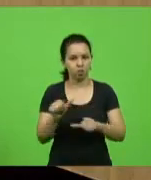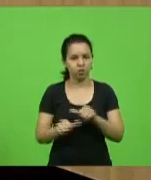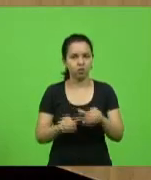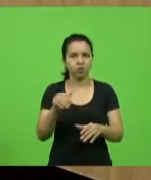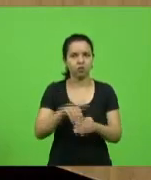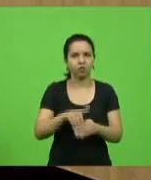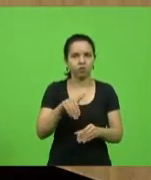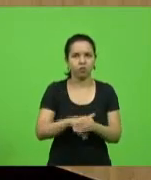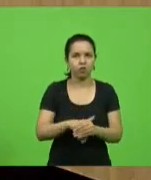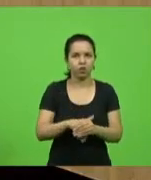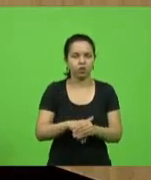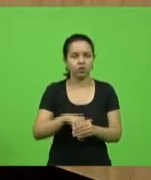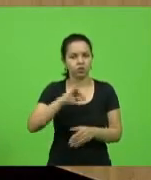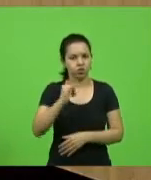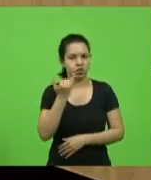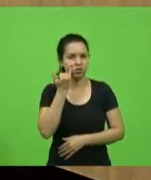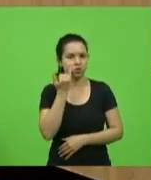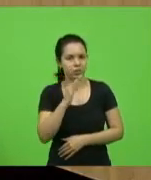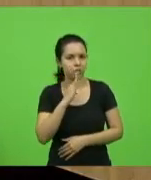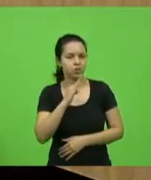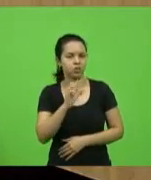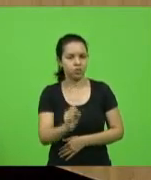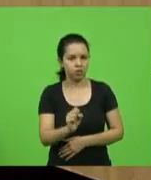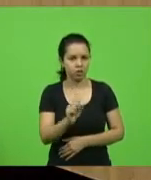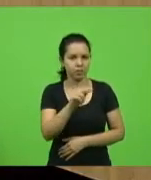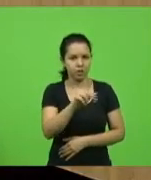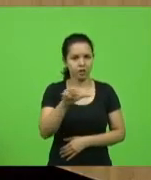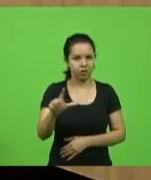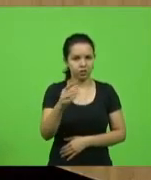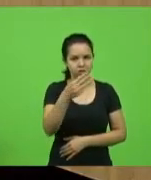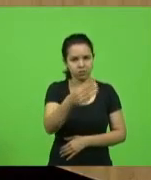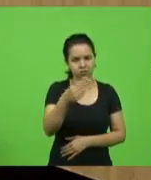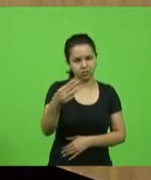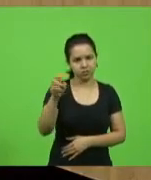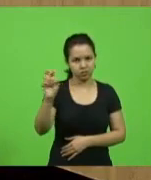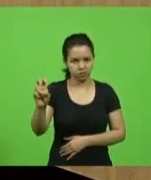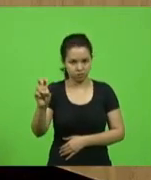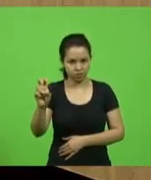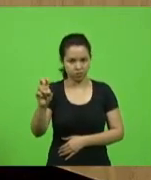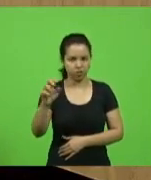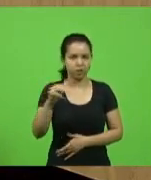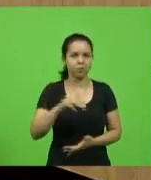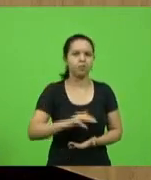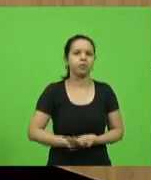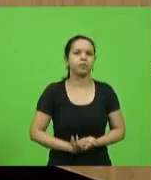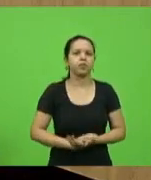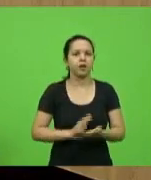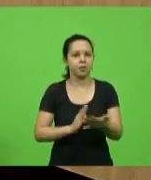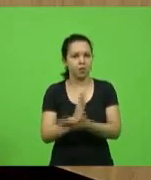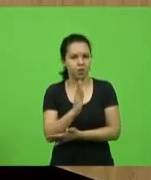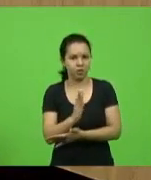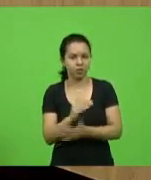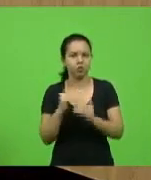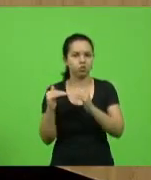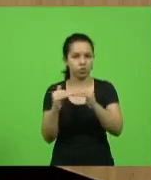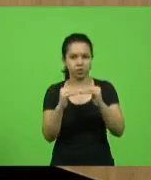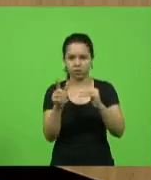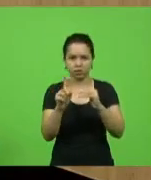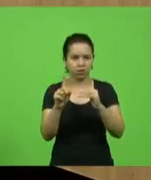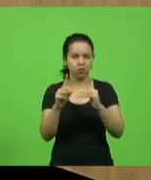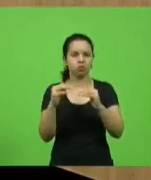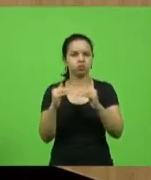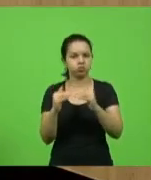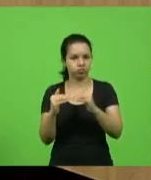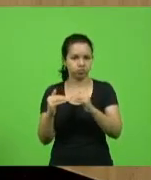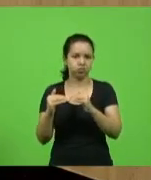deputado Gessé Lopes e Bruno Souza no PL 335. A matéria, então, não foi aprovada por unanimidade, e, sim, com os